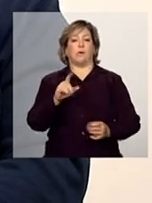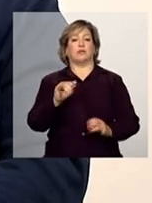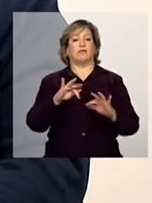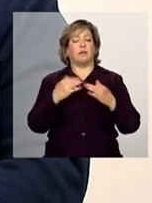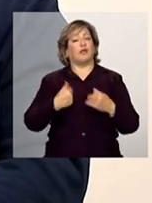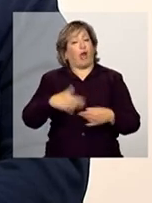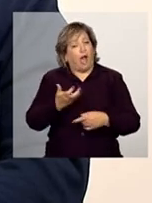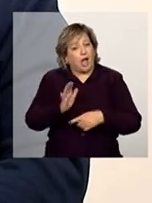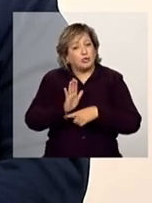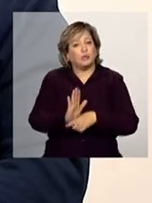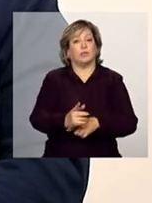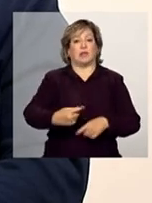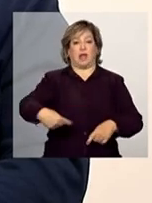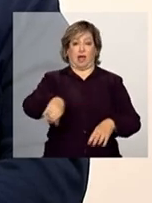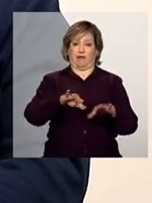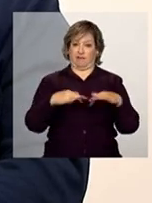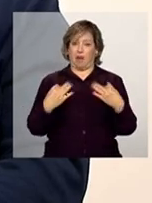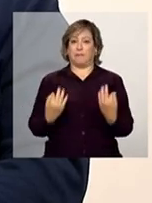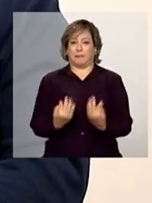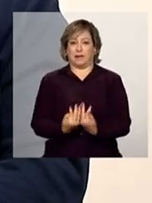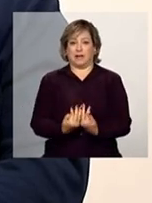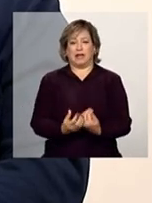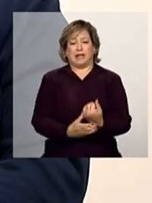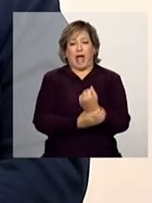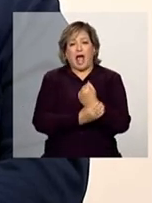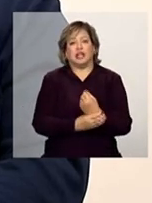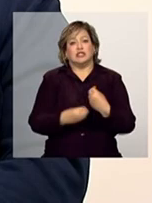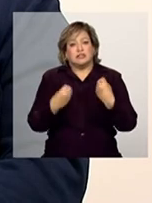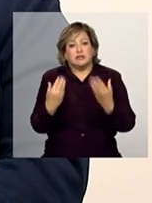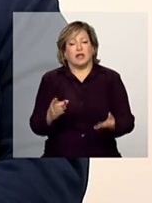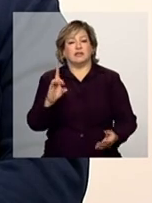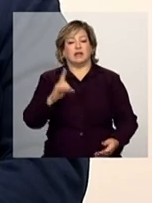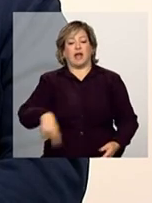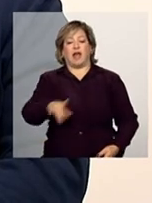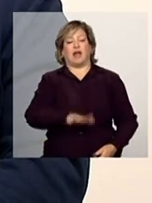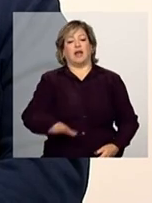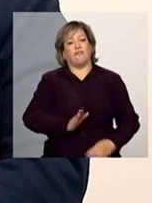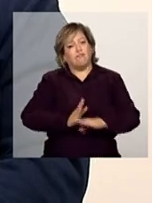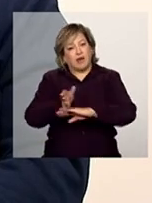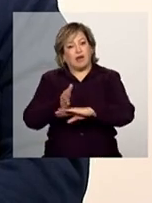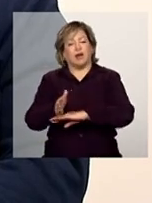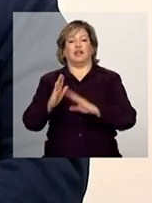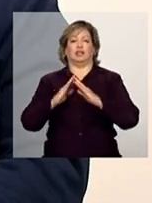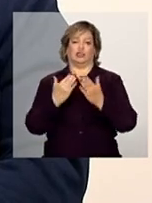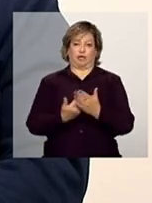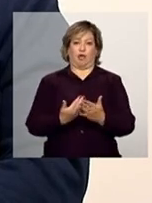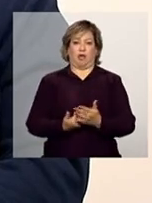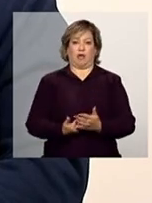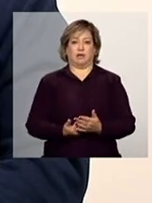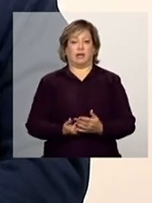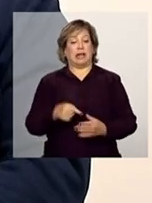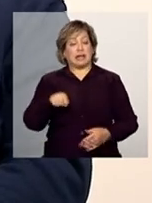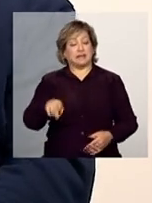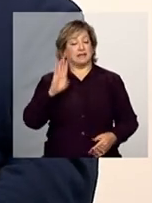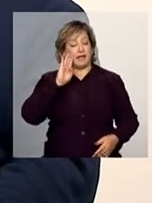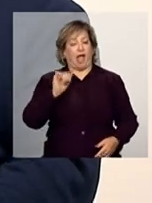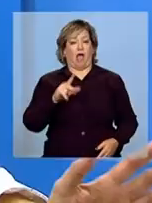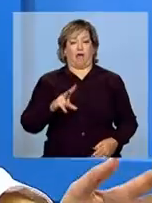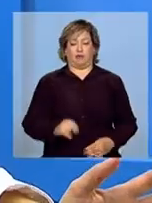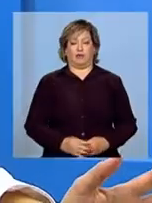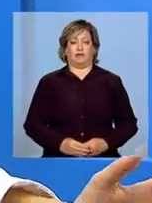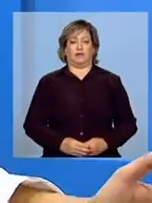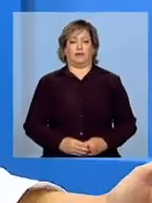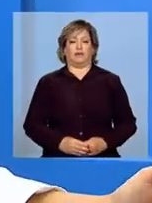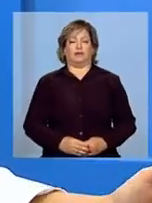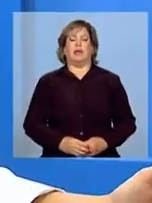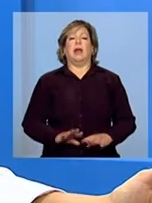atender essas famílias para garantir que as crianças possam frequentar a escola. Esse é o objetivo. Mas aí vem a